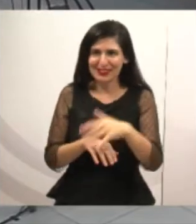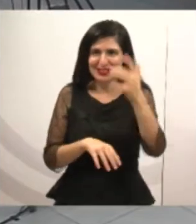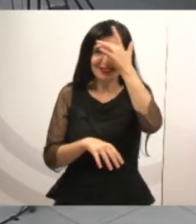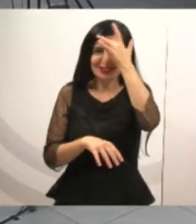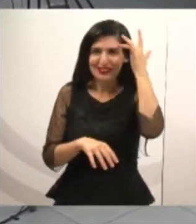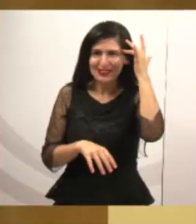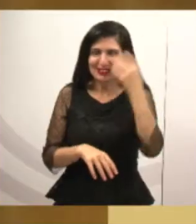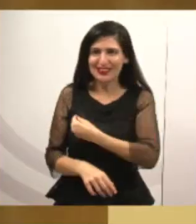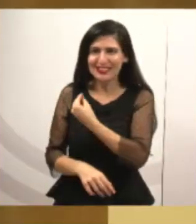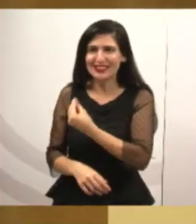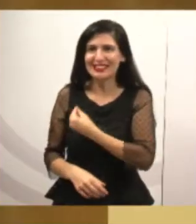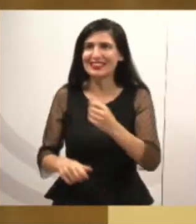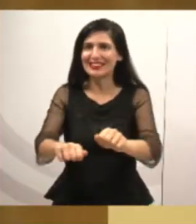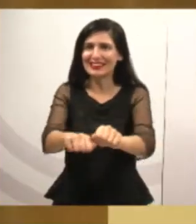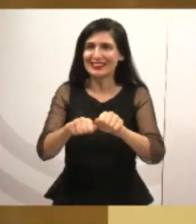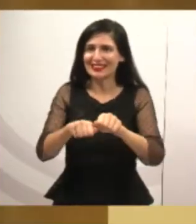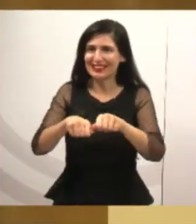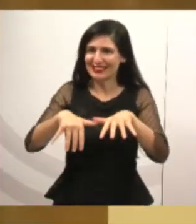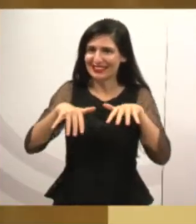galeria.